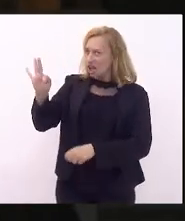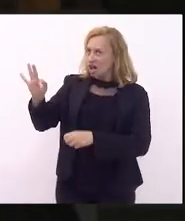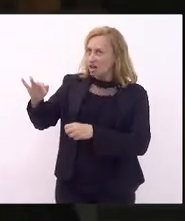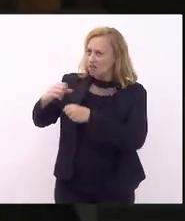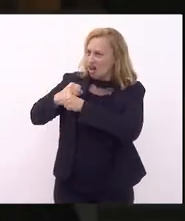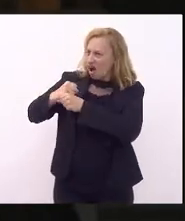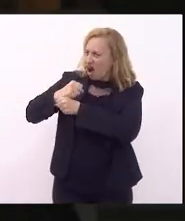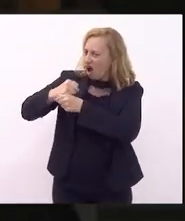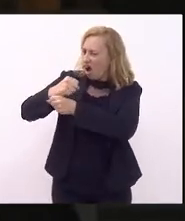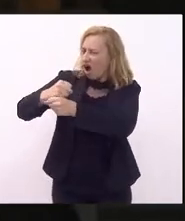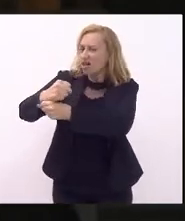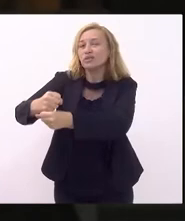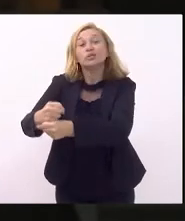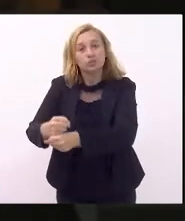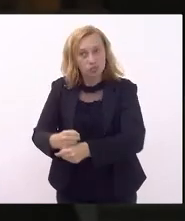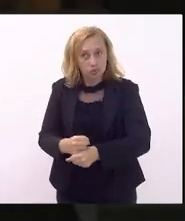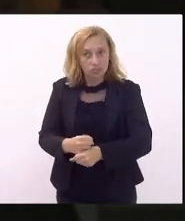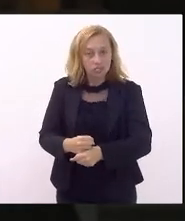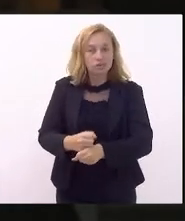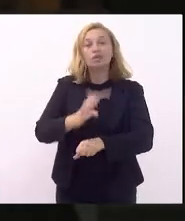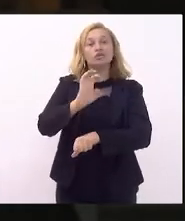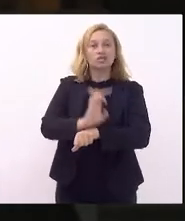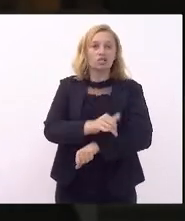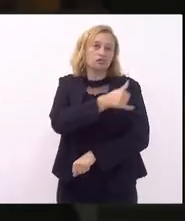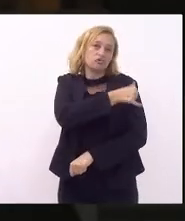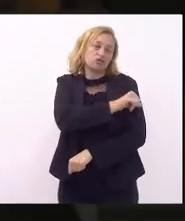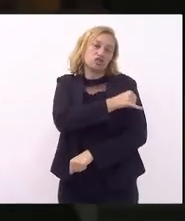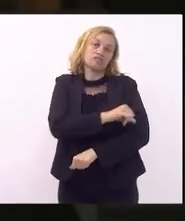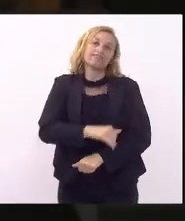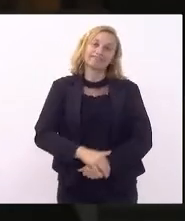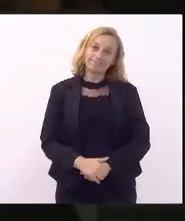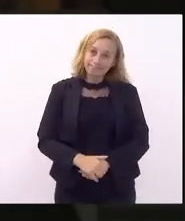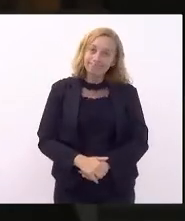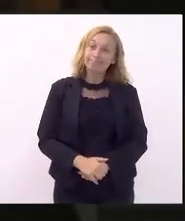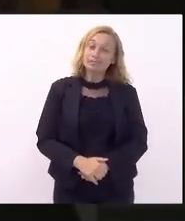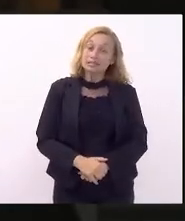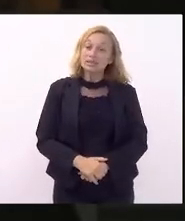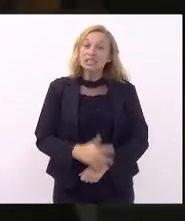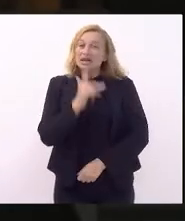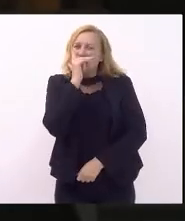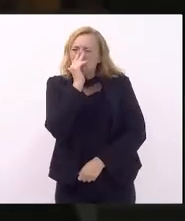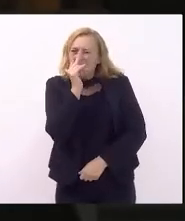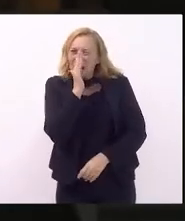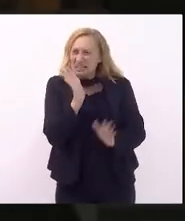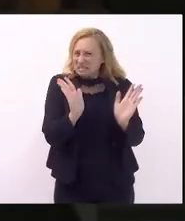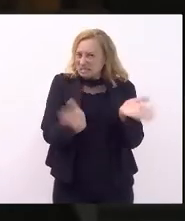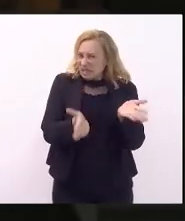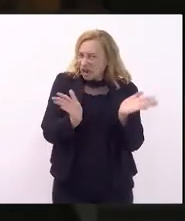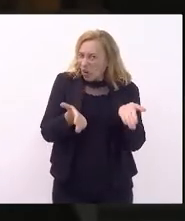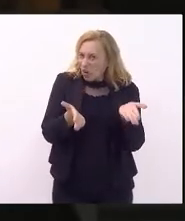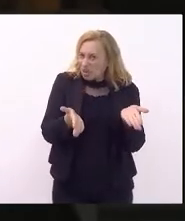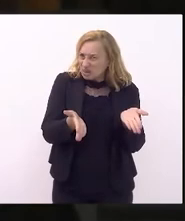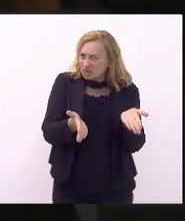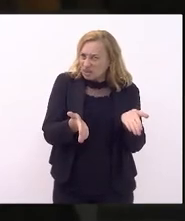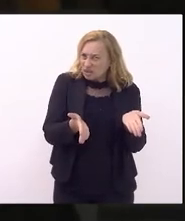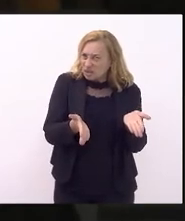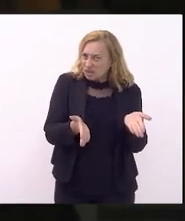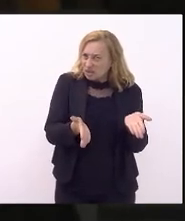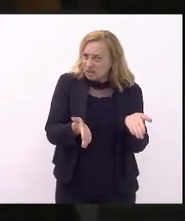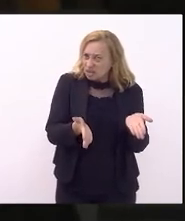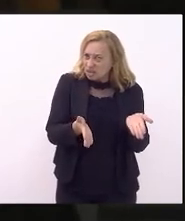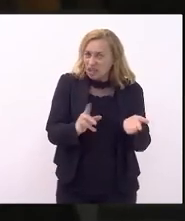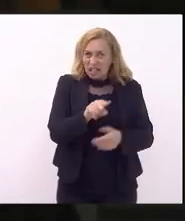mandatos pelo Estado do Rio de Janeiro. E parece que agora eles